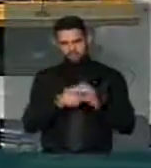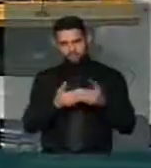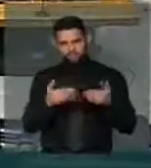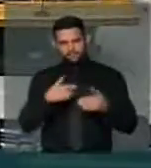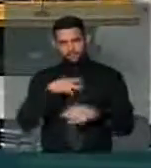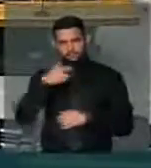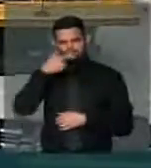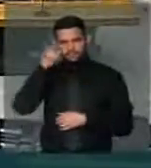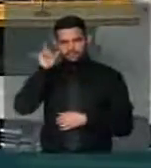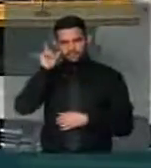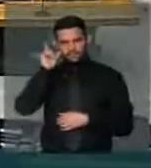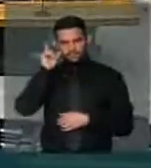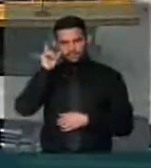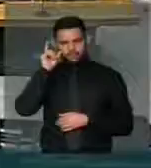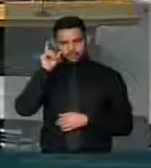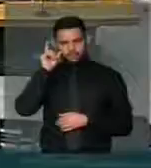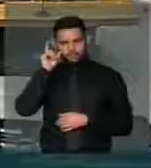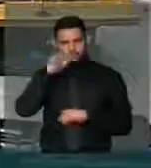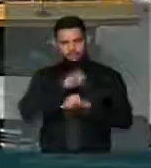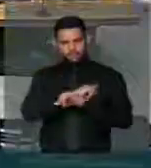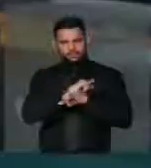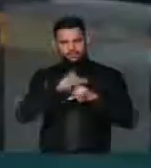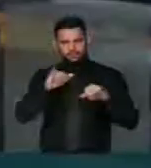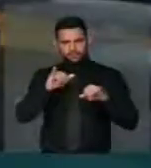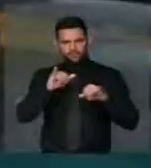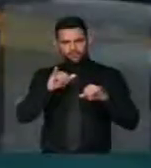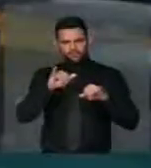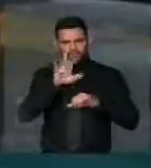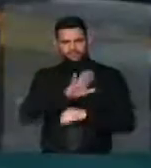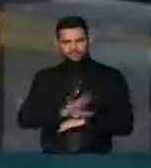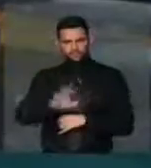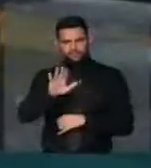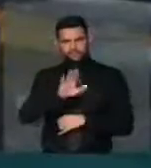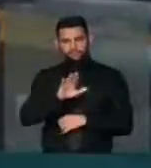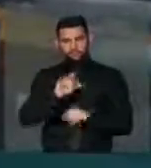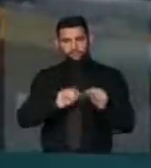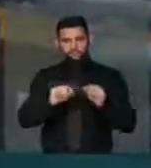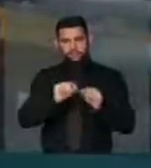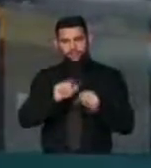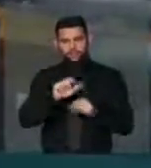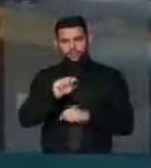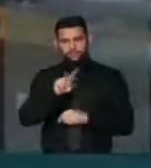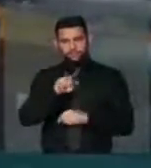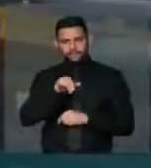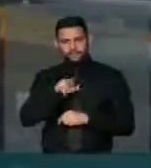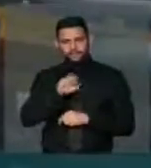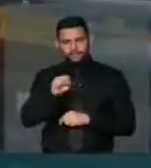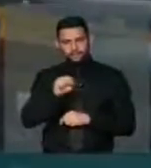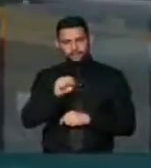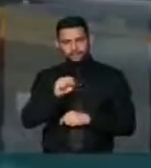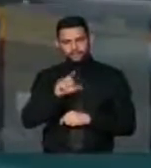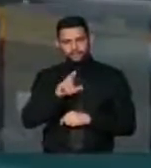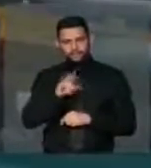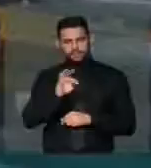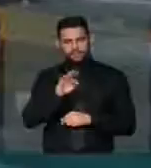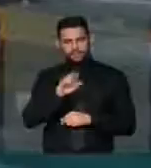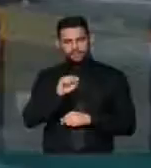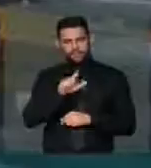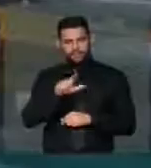Ontem saíram nos grandes órgãos de imprensa nacional que a Anvisa e a Receita Federal